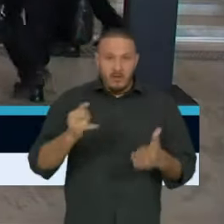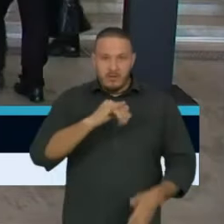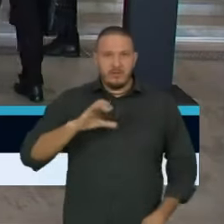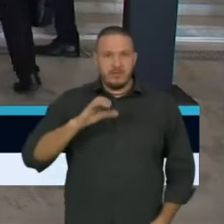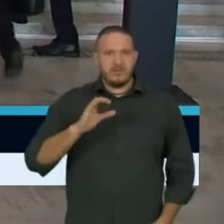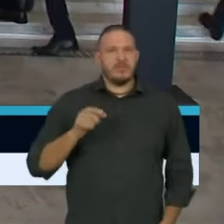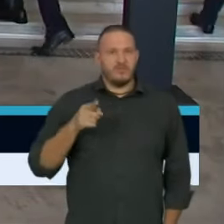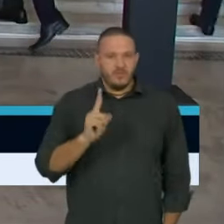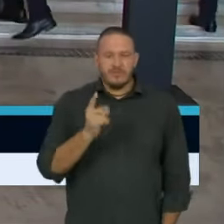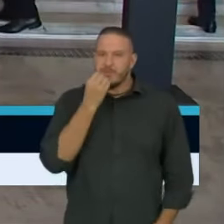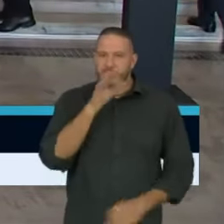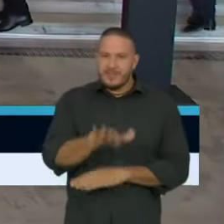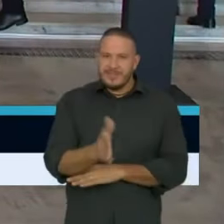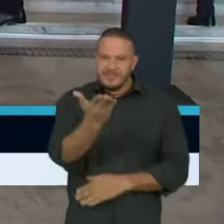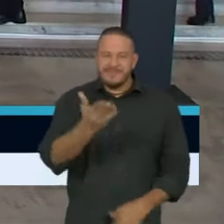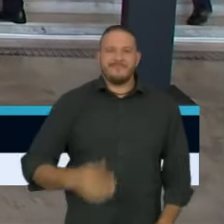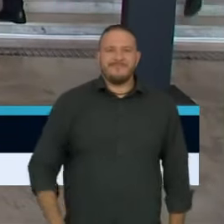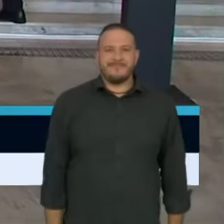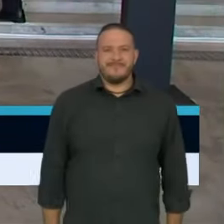o JC1. Boa tarde.